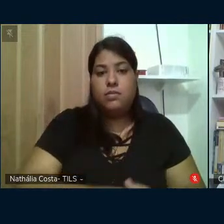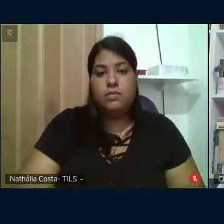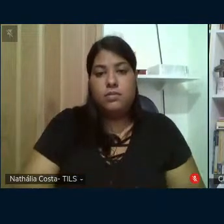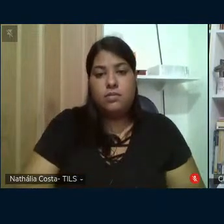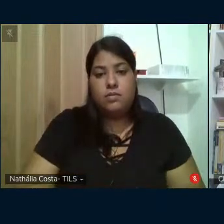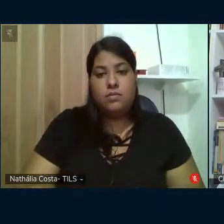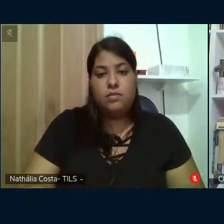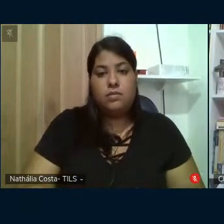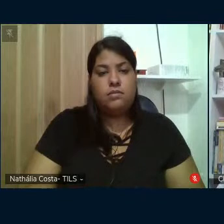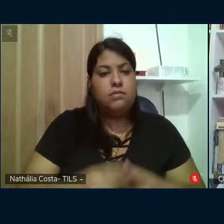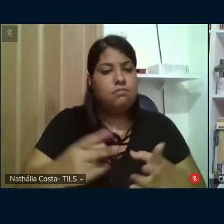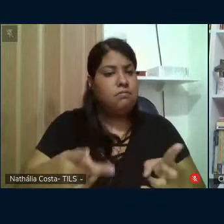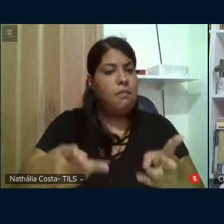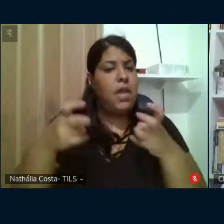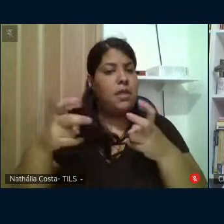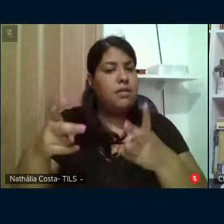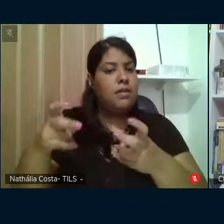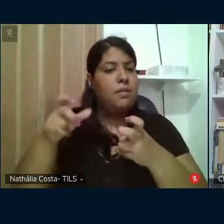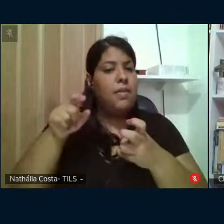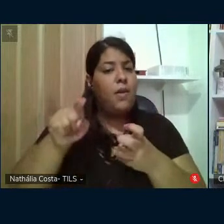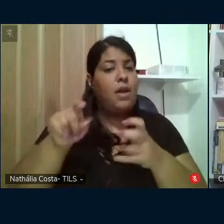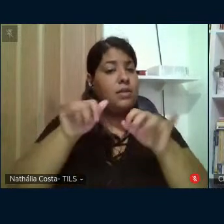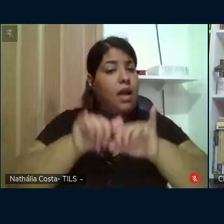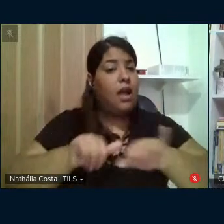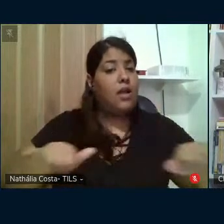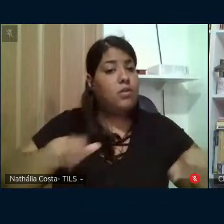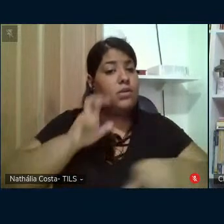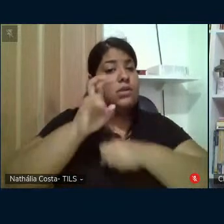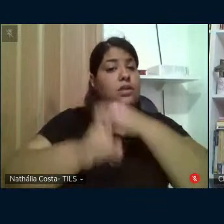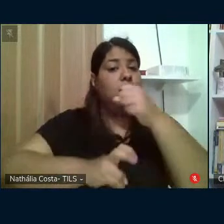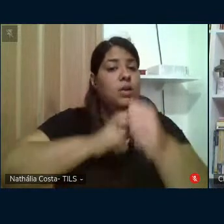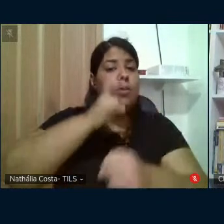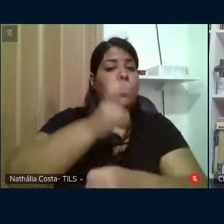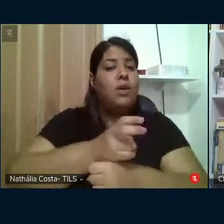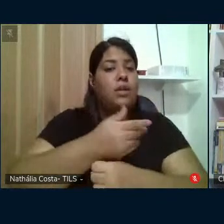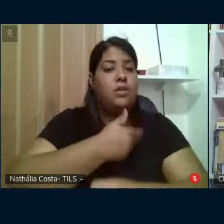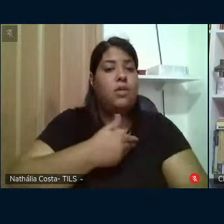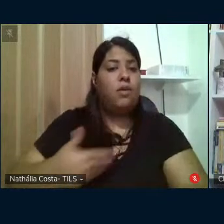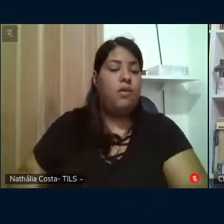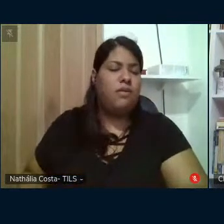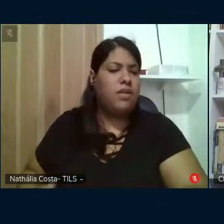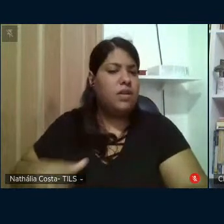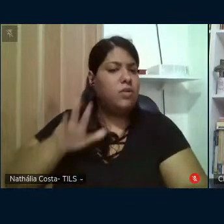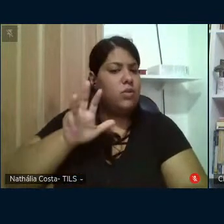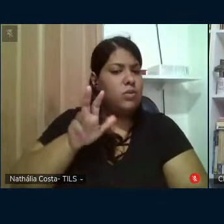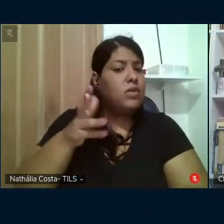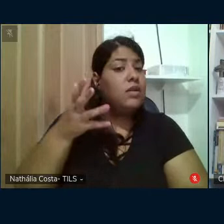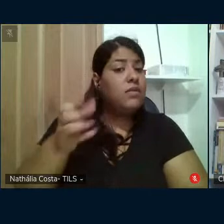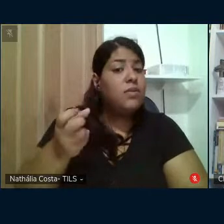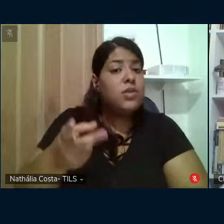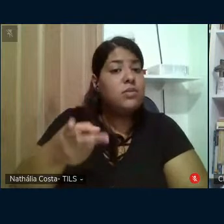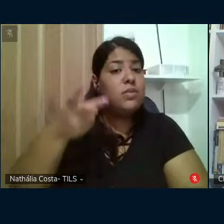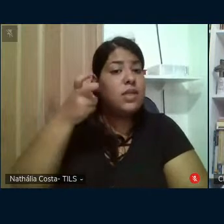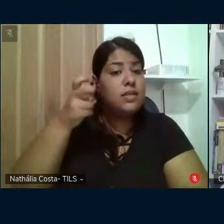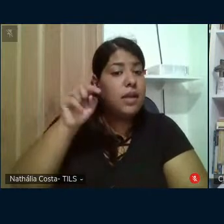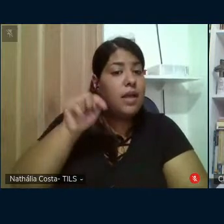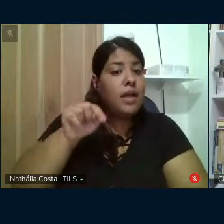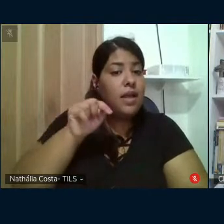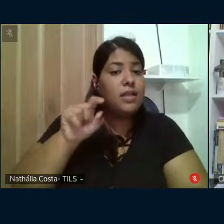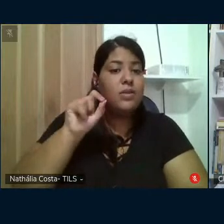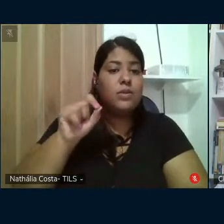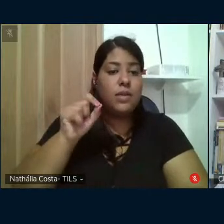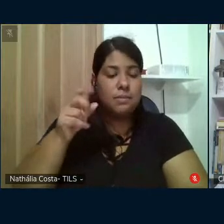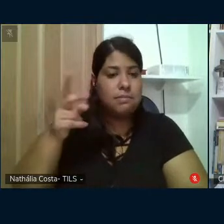interpretaram esse prenúncio dos cinco anos subsequentes ao governo Lula? Percebamos que o dito horizonte que se